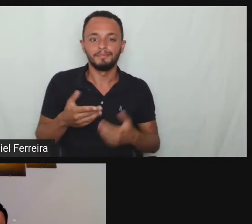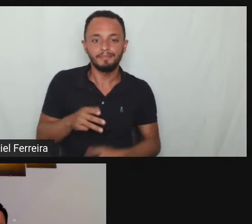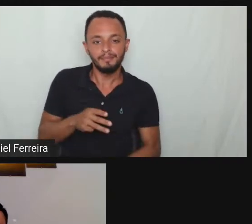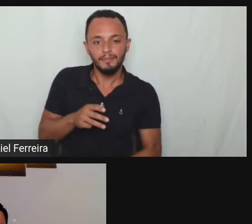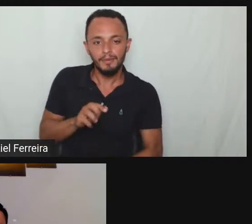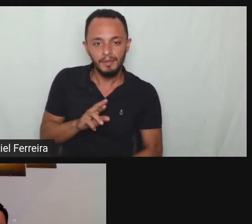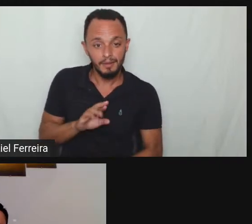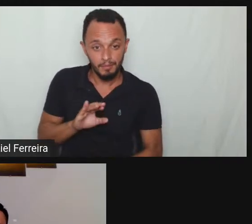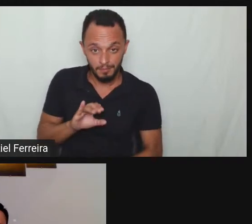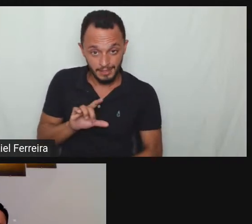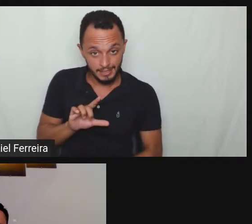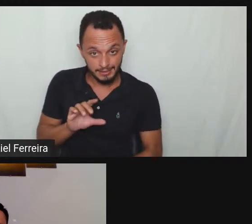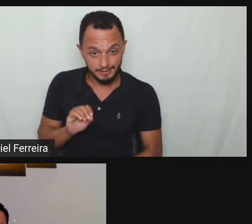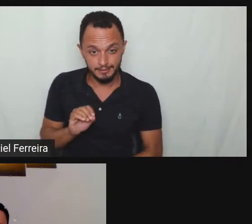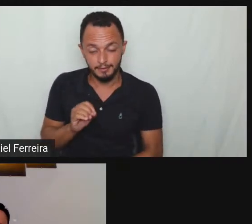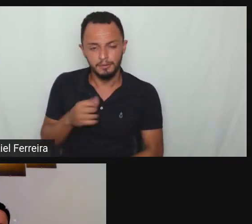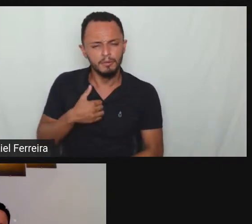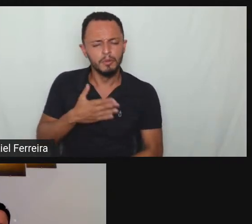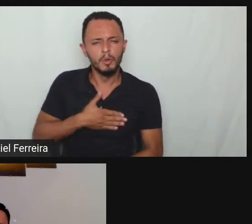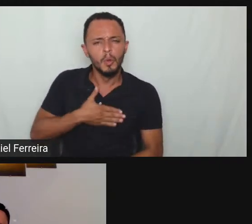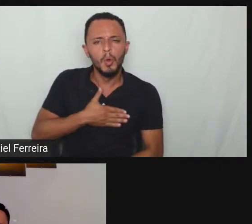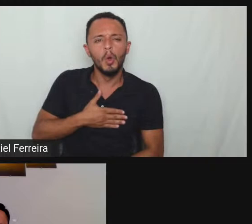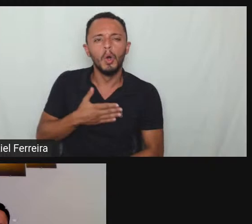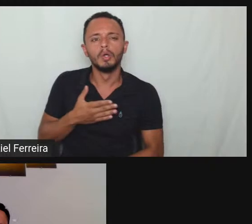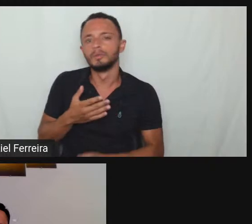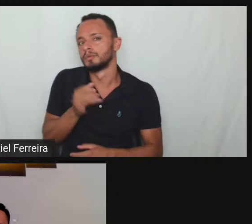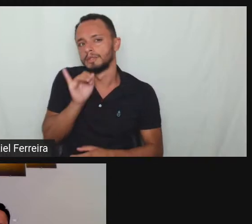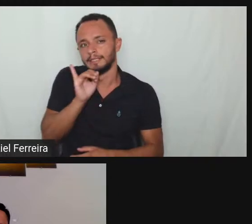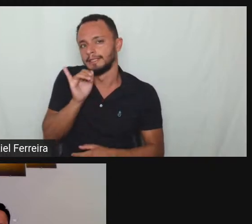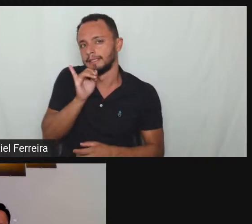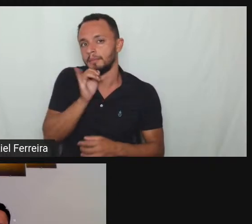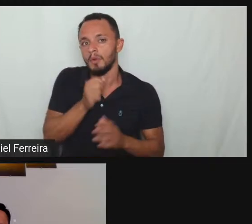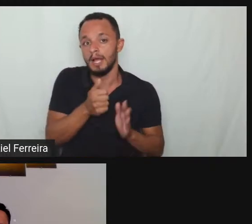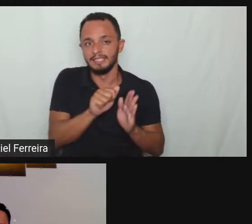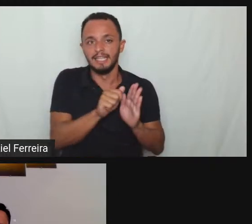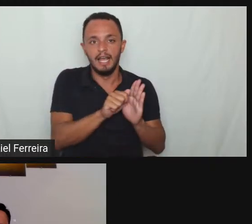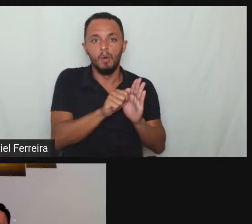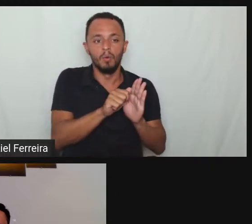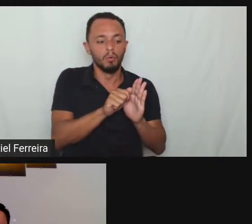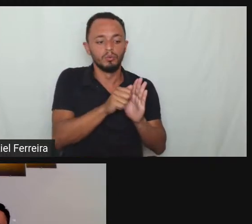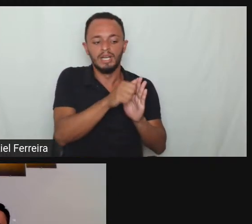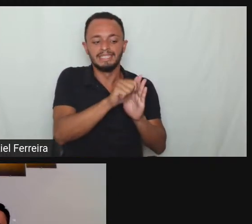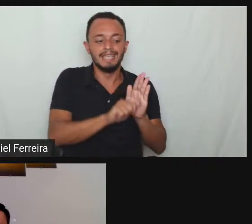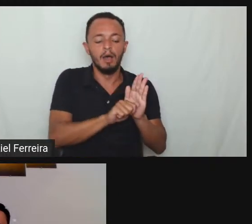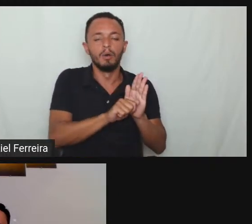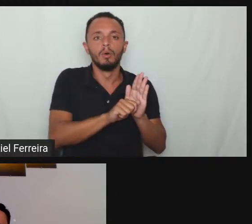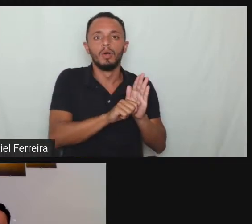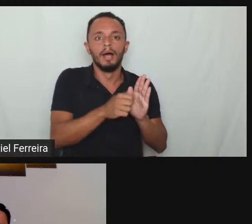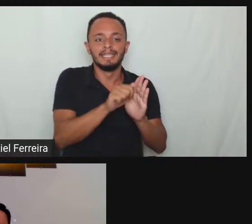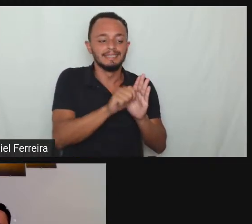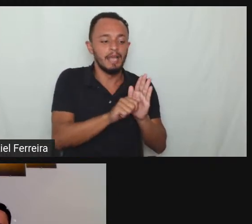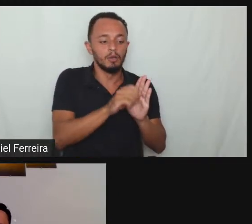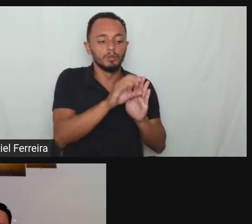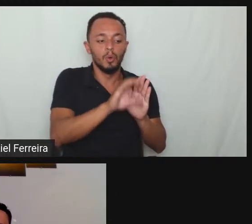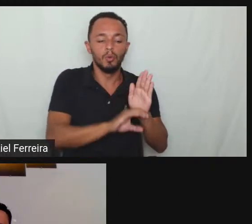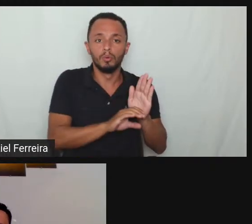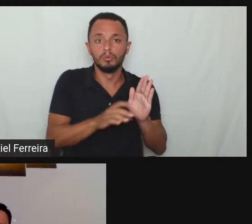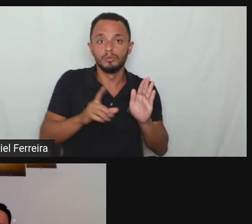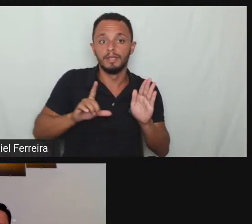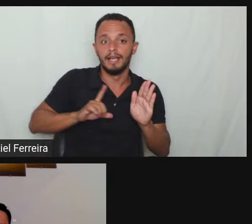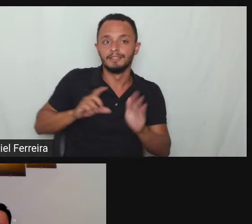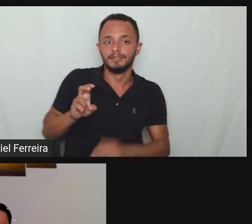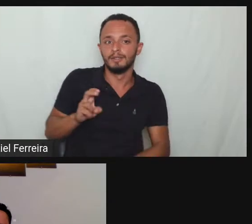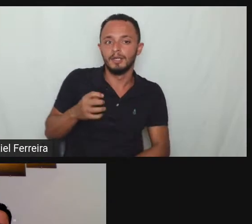uso muito das minhas ações de concurso público por exemplo é o artigo 34 parágrafo terceiro